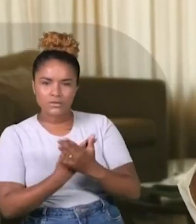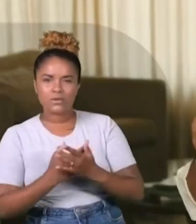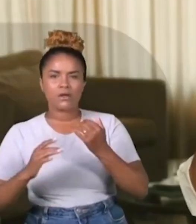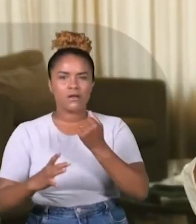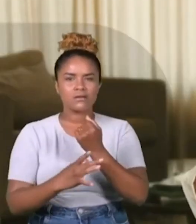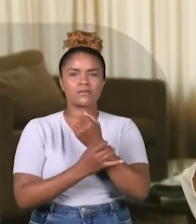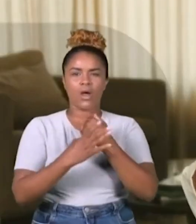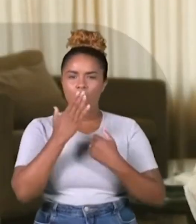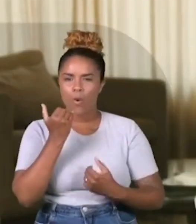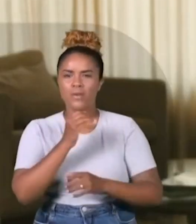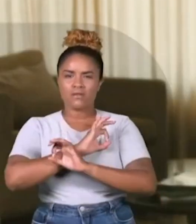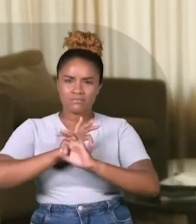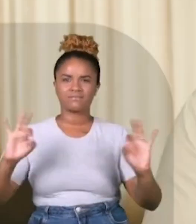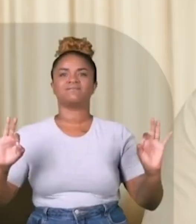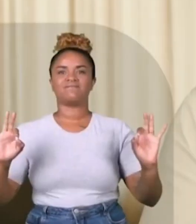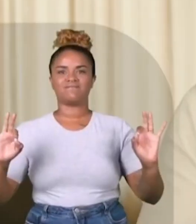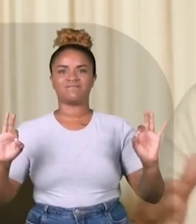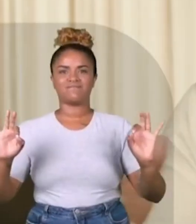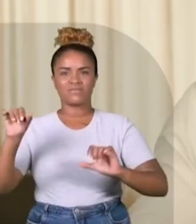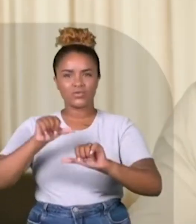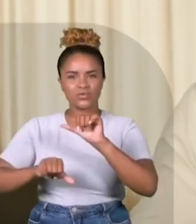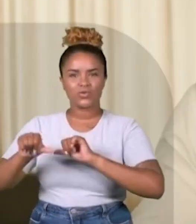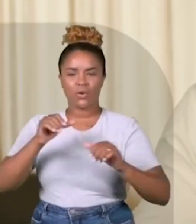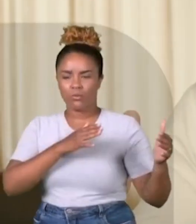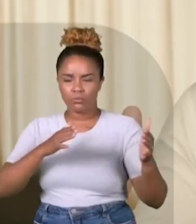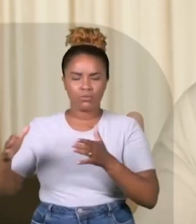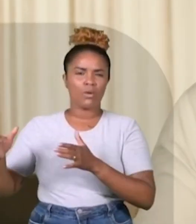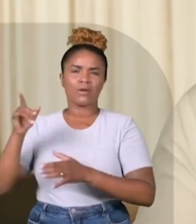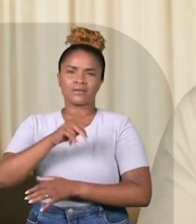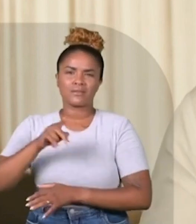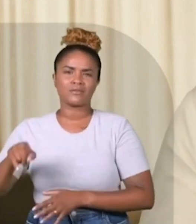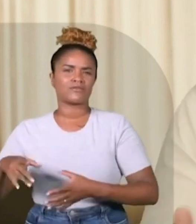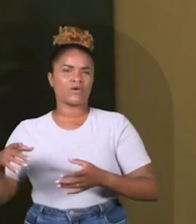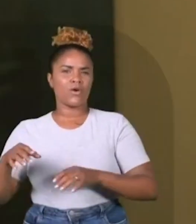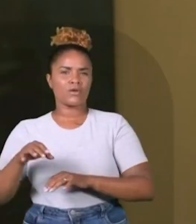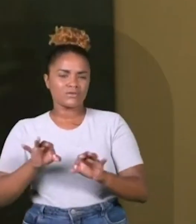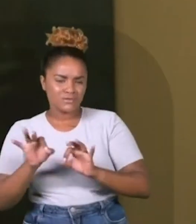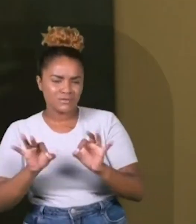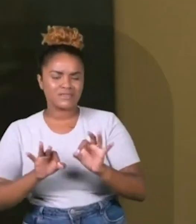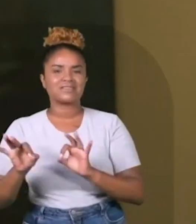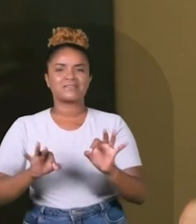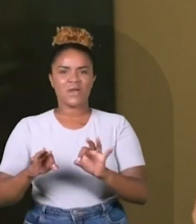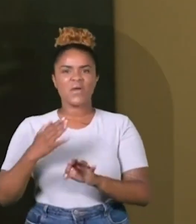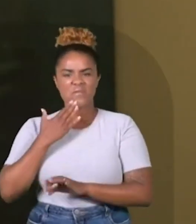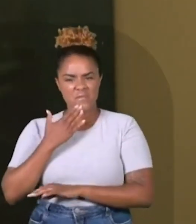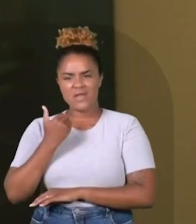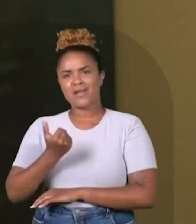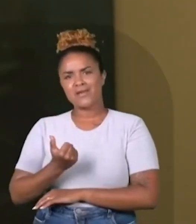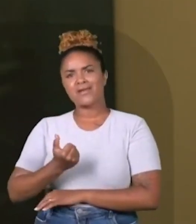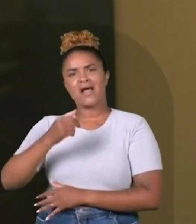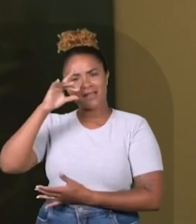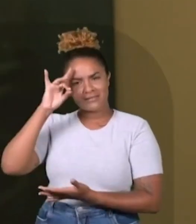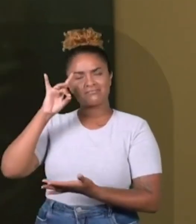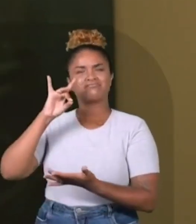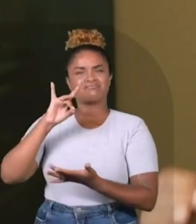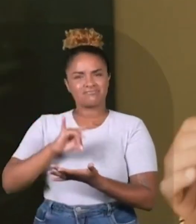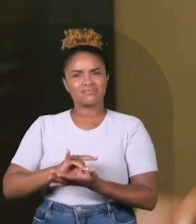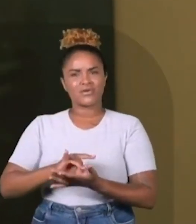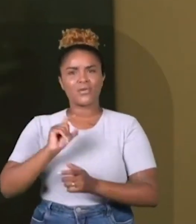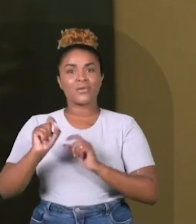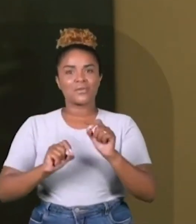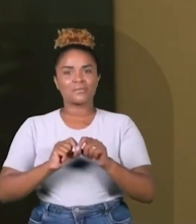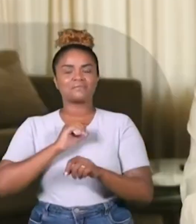garantir merenda de qualidade. Vamos reestruturar a carreira dos professores e melhorar consideravelmente